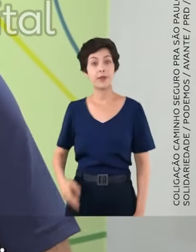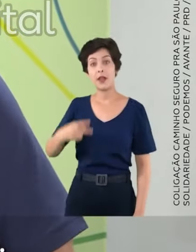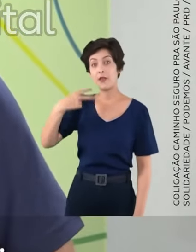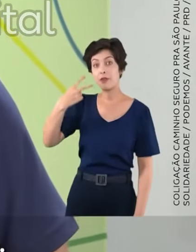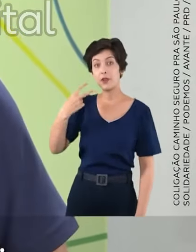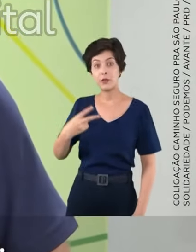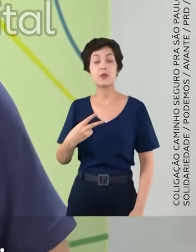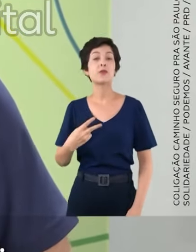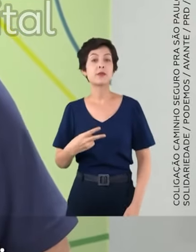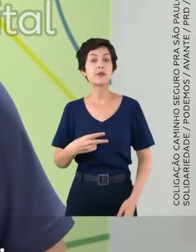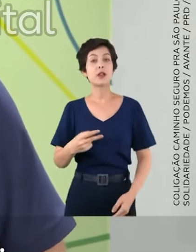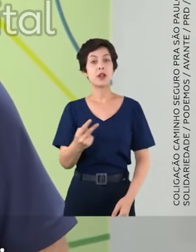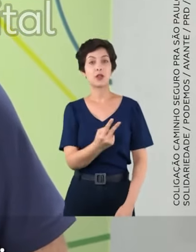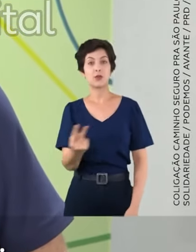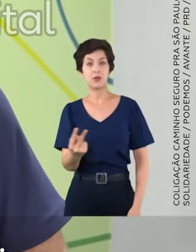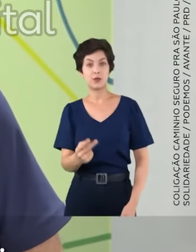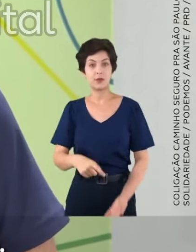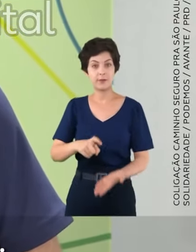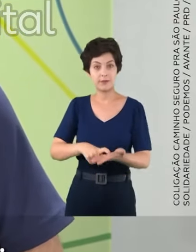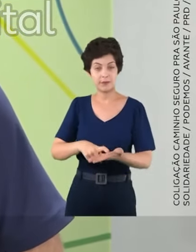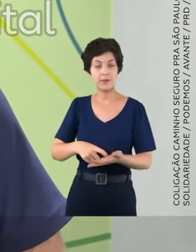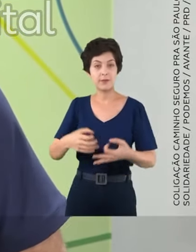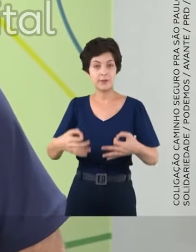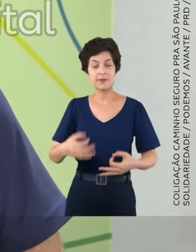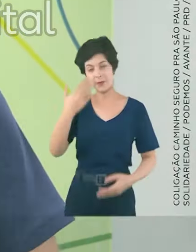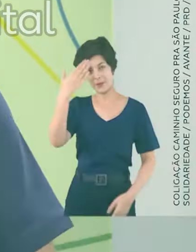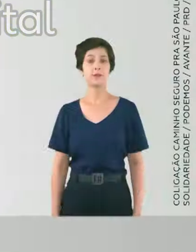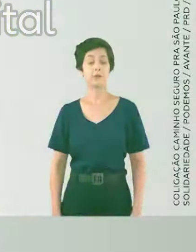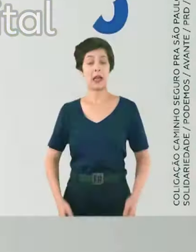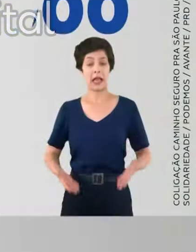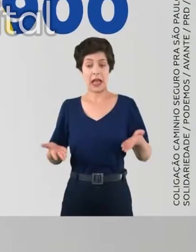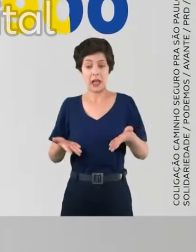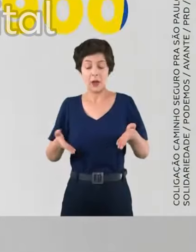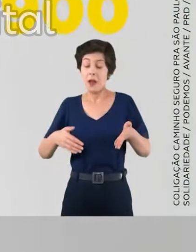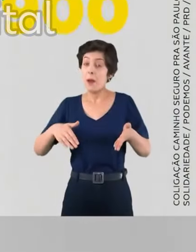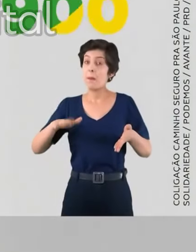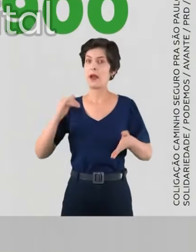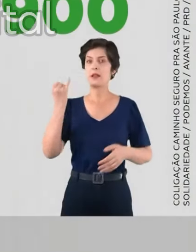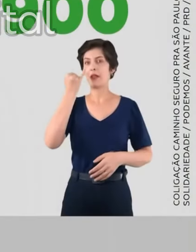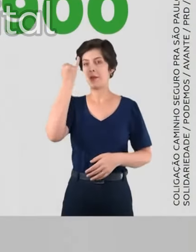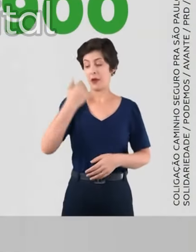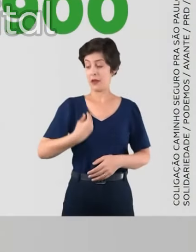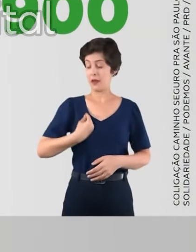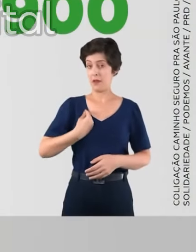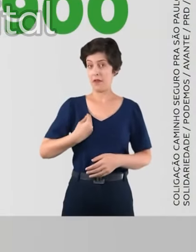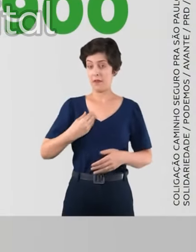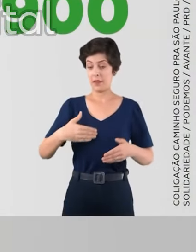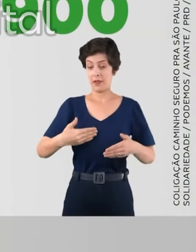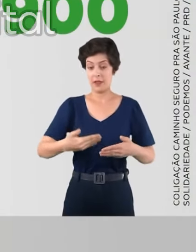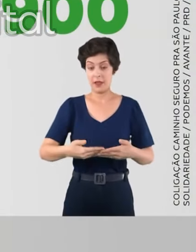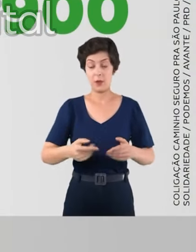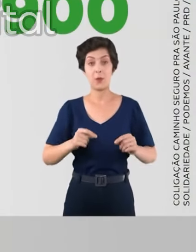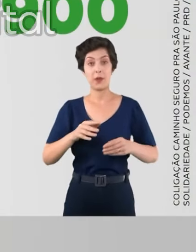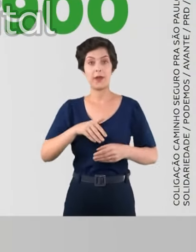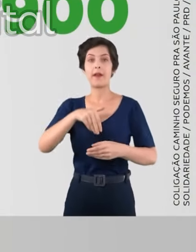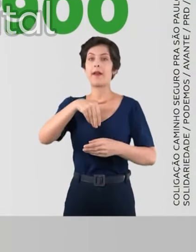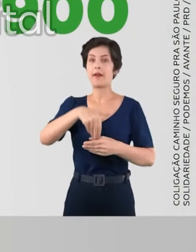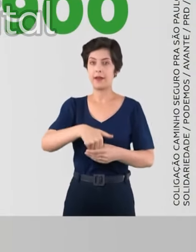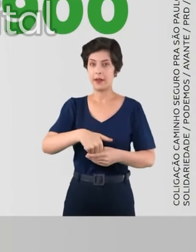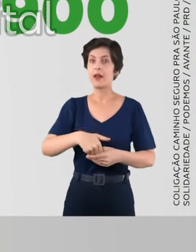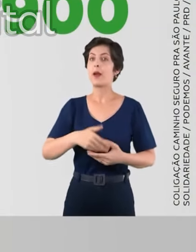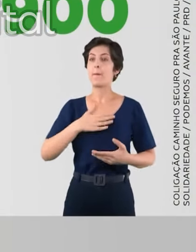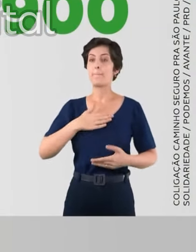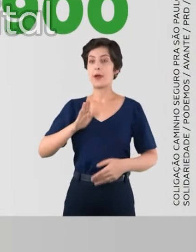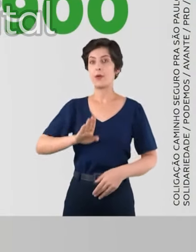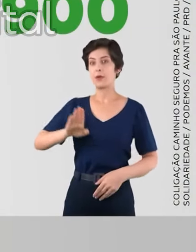Para a vereadora, tecle 2-2 e confirme. Muito obrigado. Estamos no momento mais importante das nossas vidas. Chegou